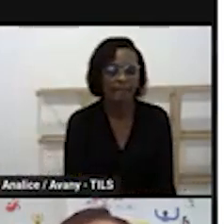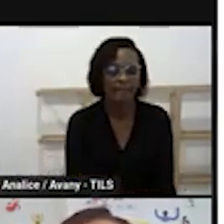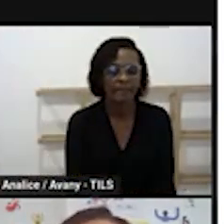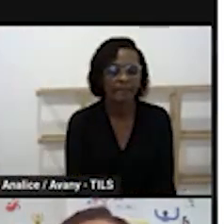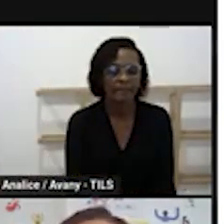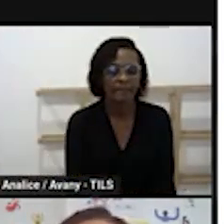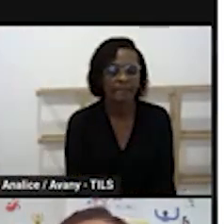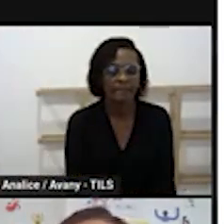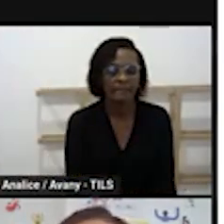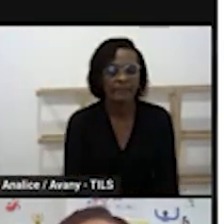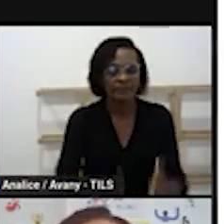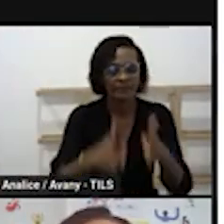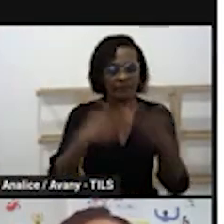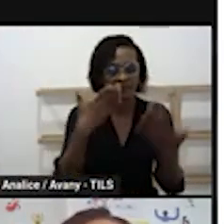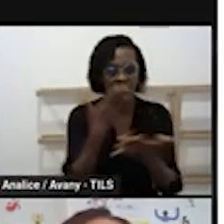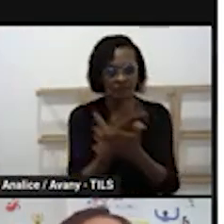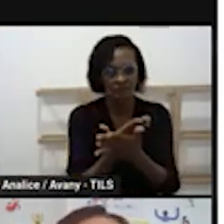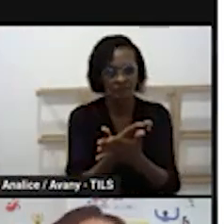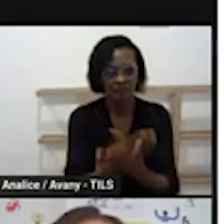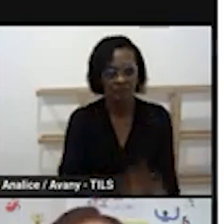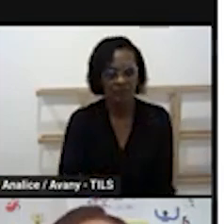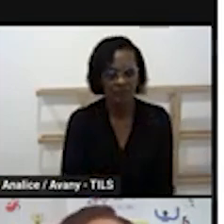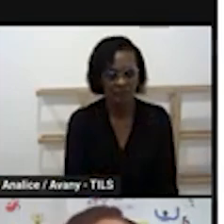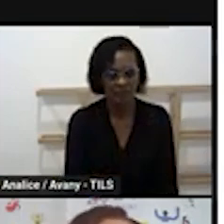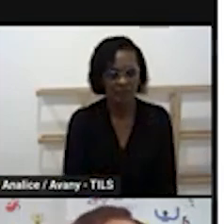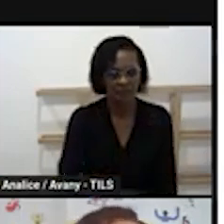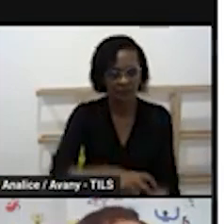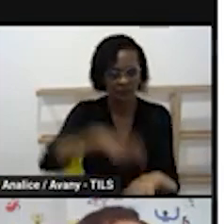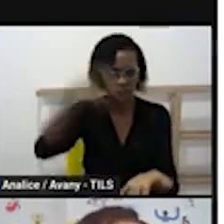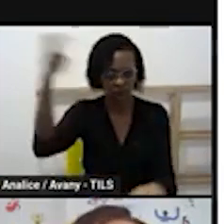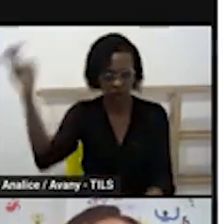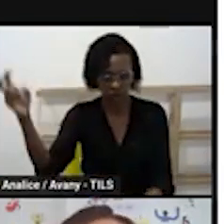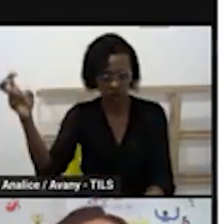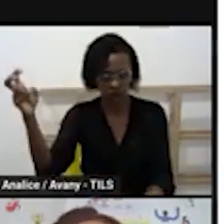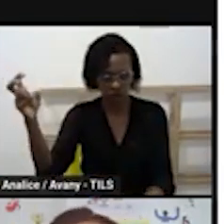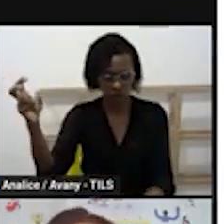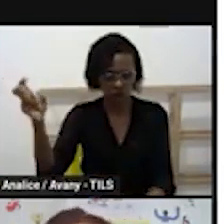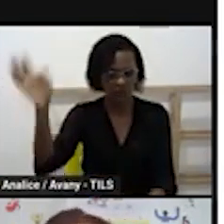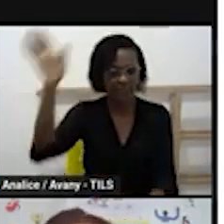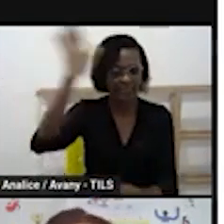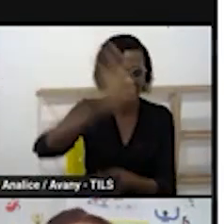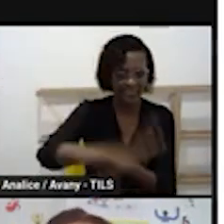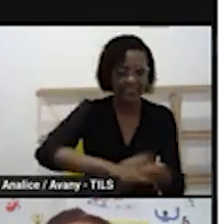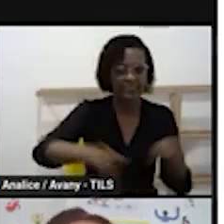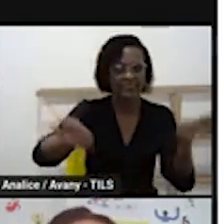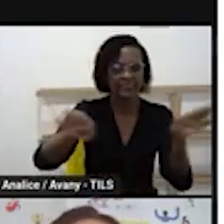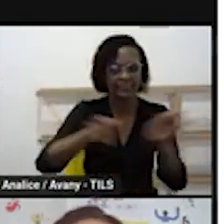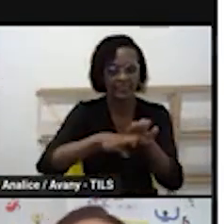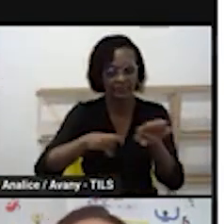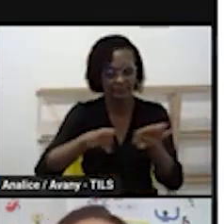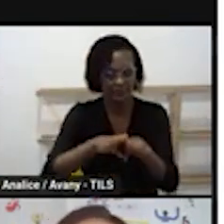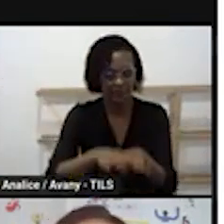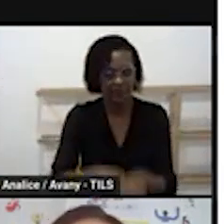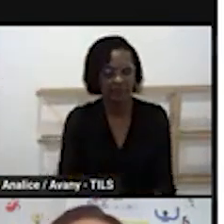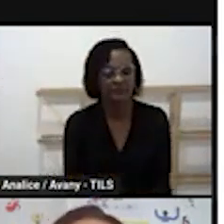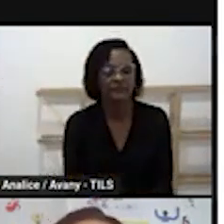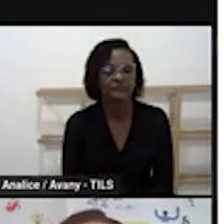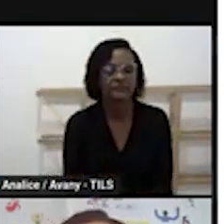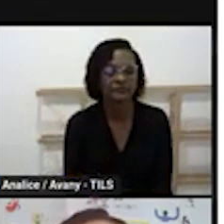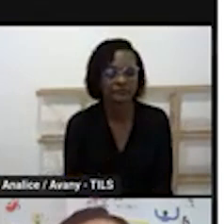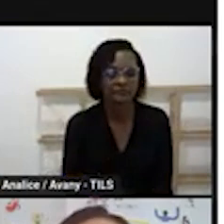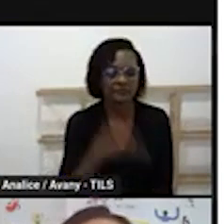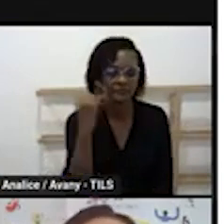aquela escola que funciona no turno e a gente chama no contraturno então funciona no tempo integral matutino e vespertino